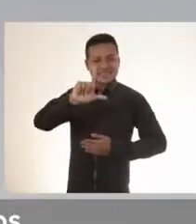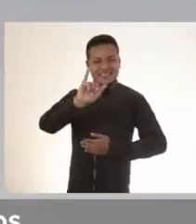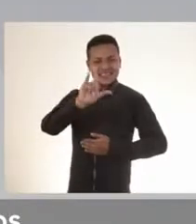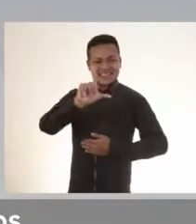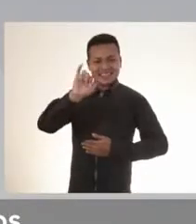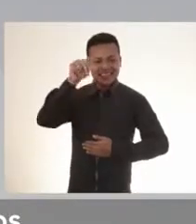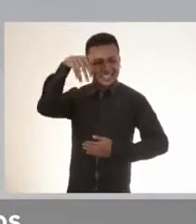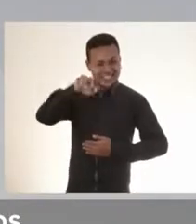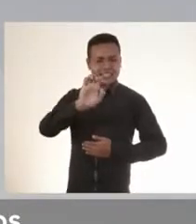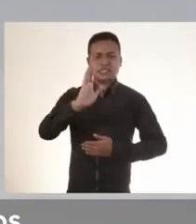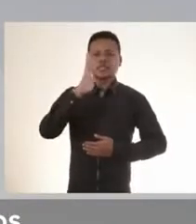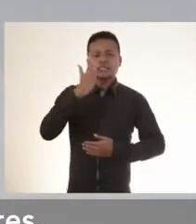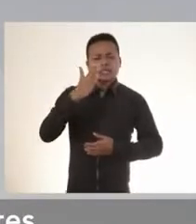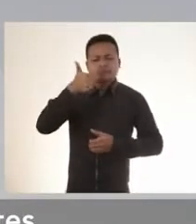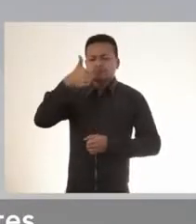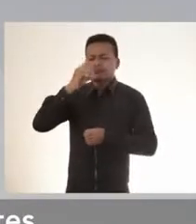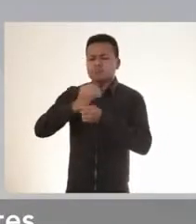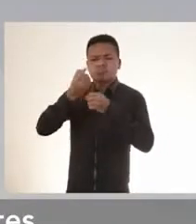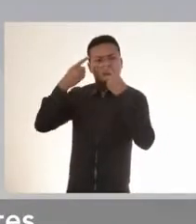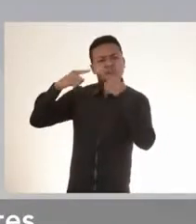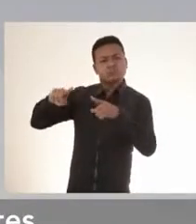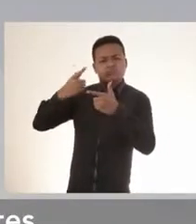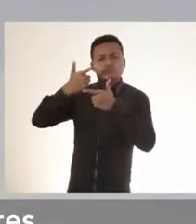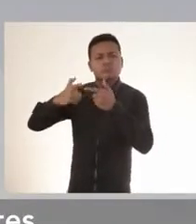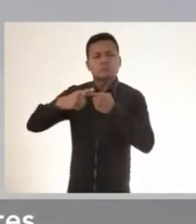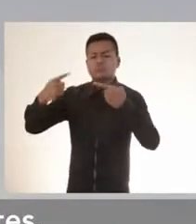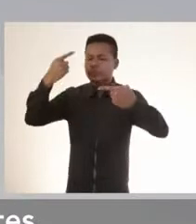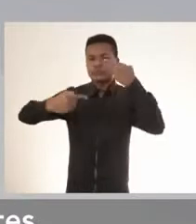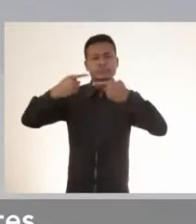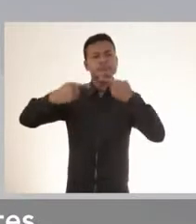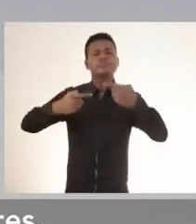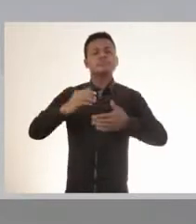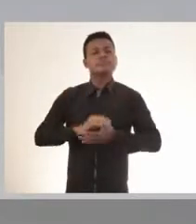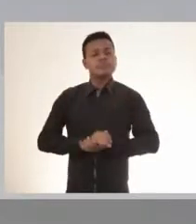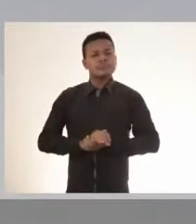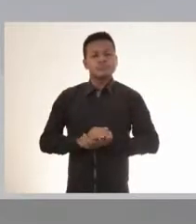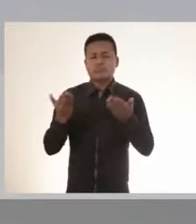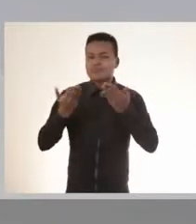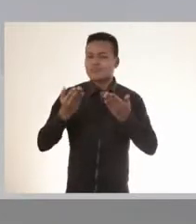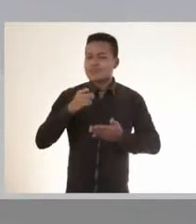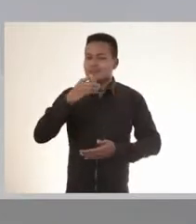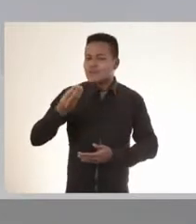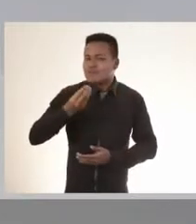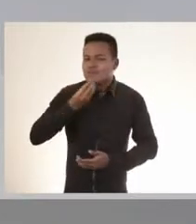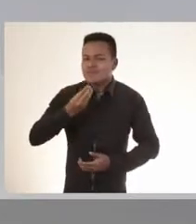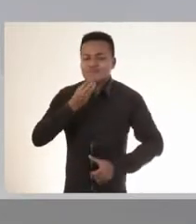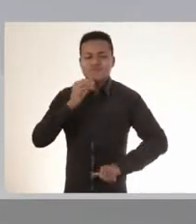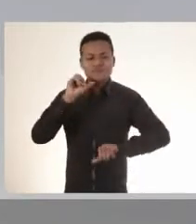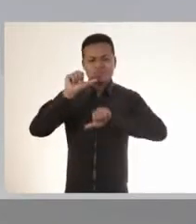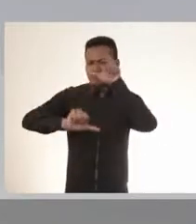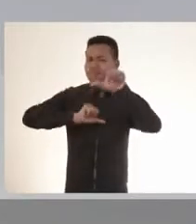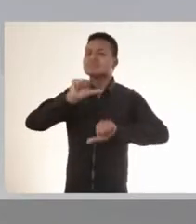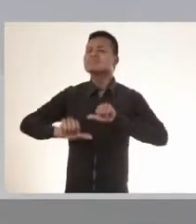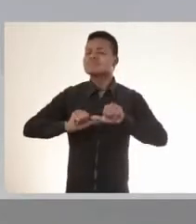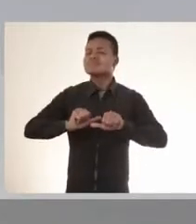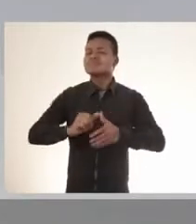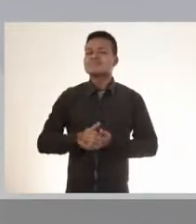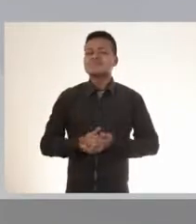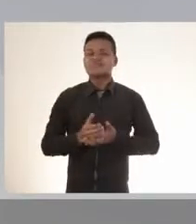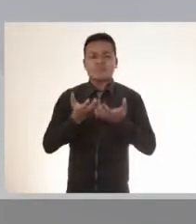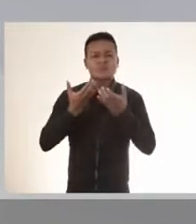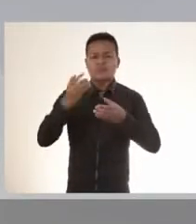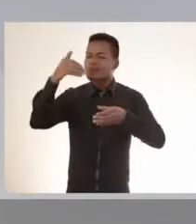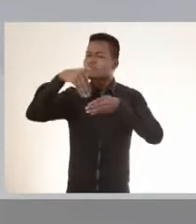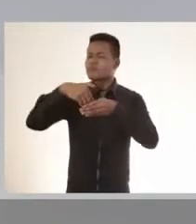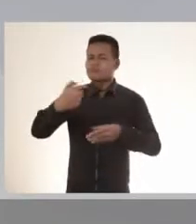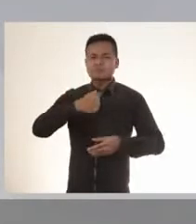sou Liliane Araújo e por mais de 10 anos denunciei o descaso dos nossos representantes. Agora você tem a oportunidade de romper com o atraso.